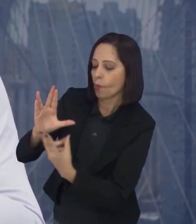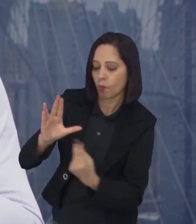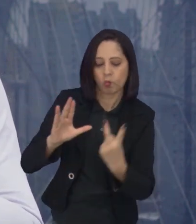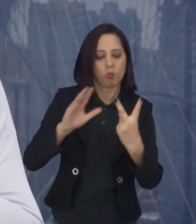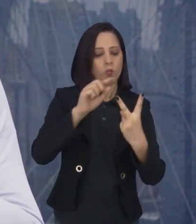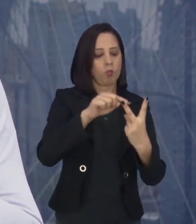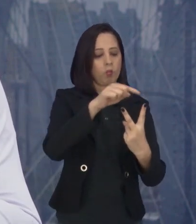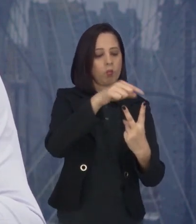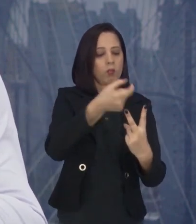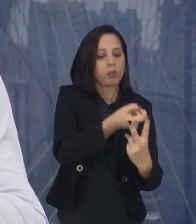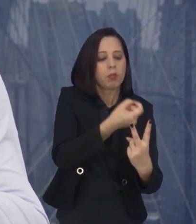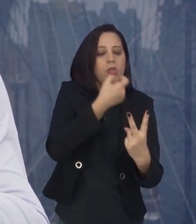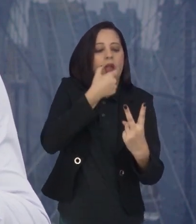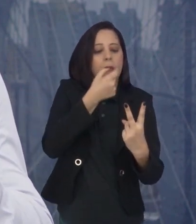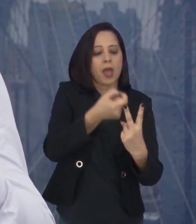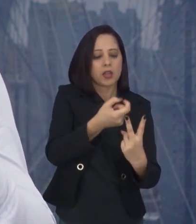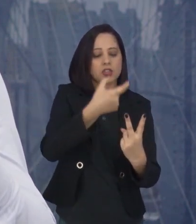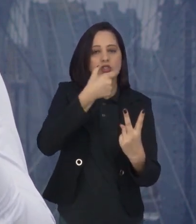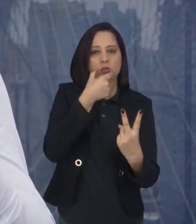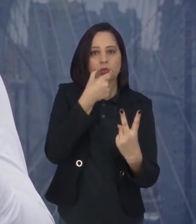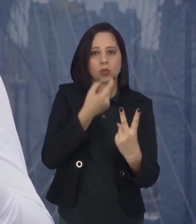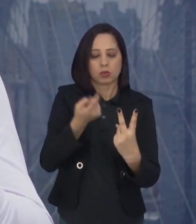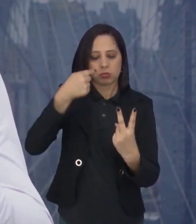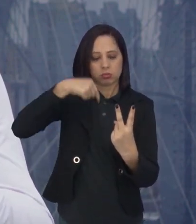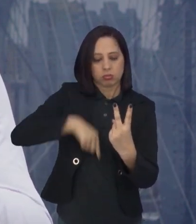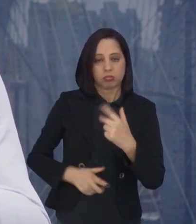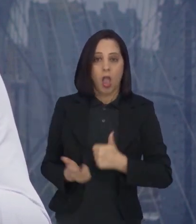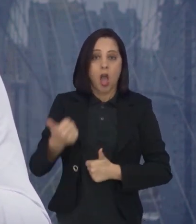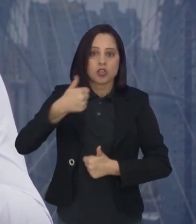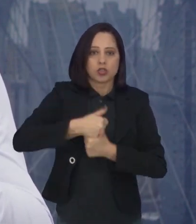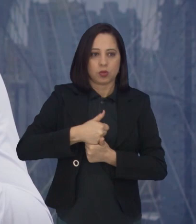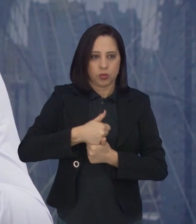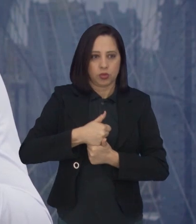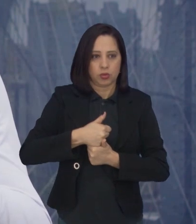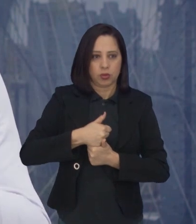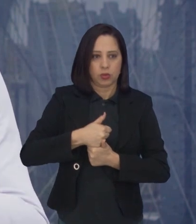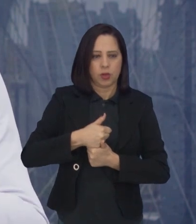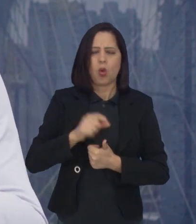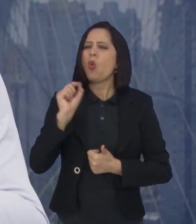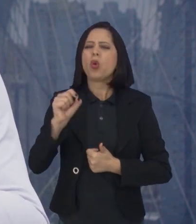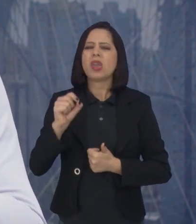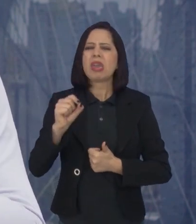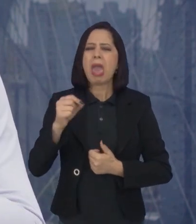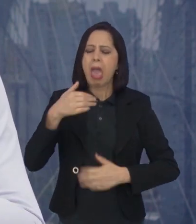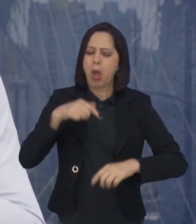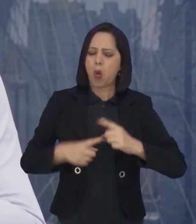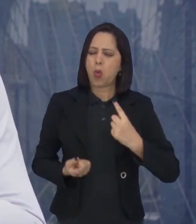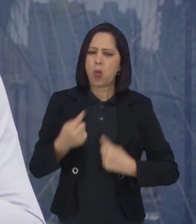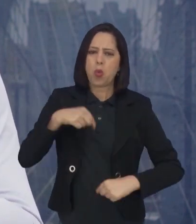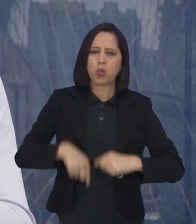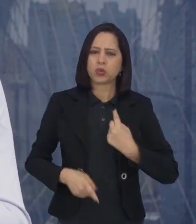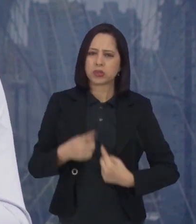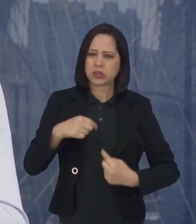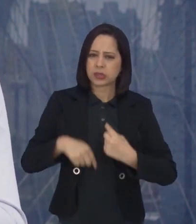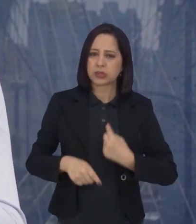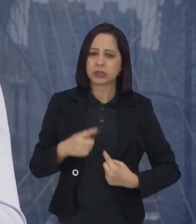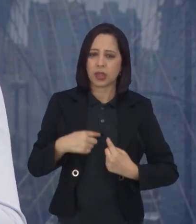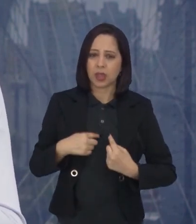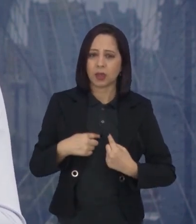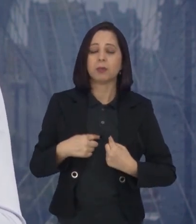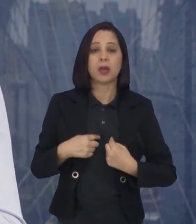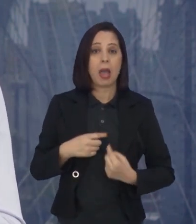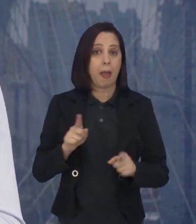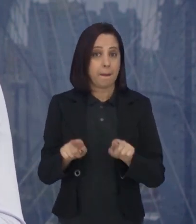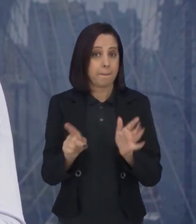no corpo que chama sistema endocannabinoide. O é isso, sistema endocannabinoide? É o maior sistema que o meu corpo tem. É o maior sistema